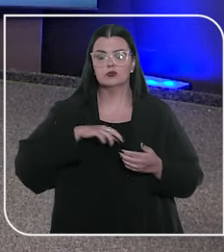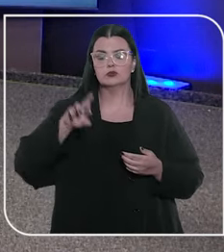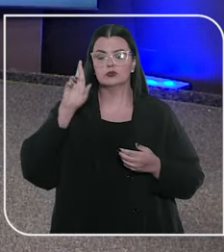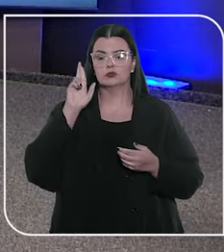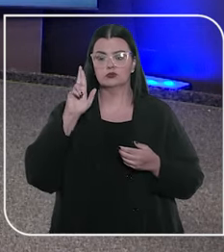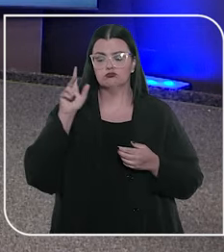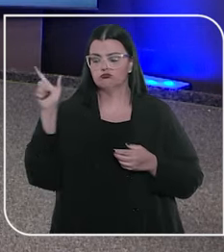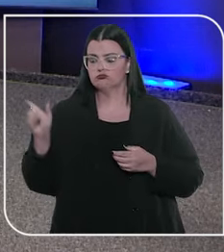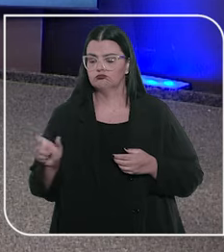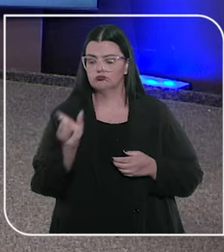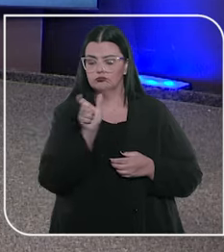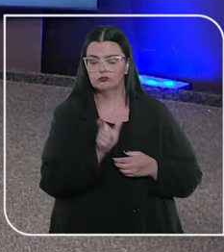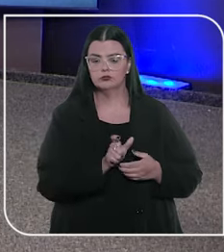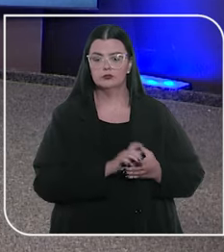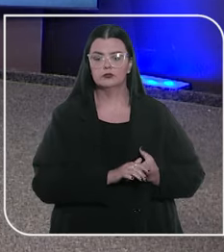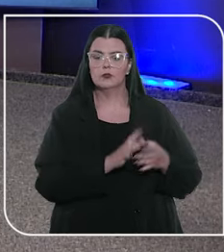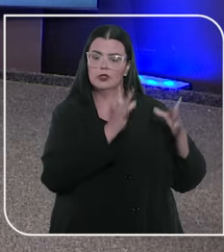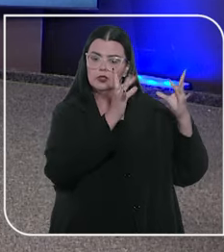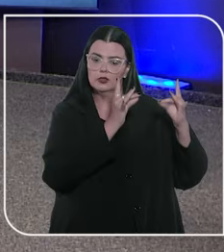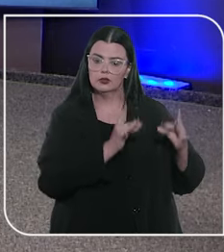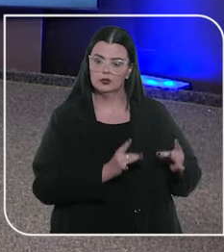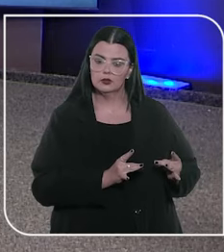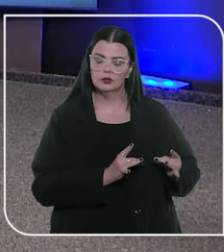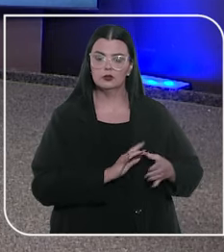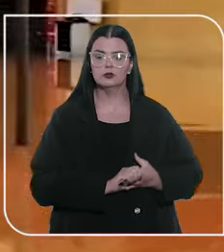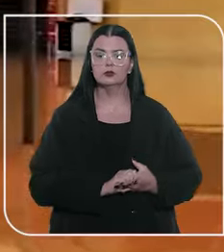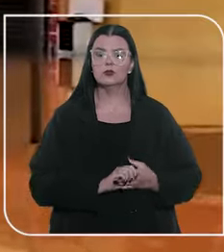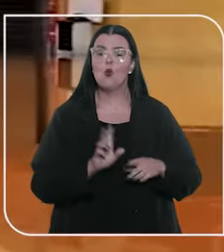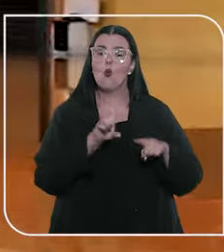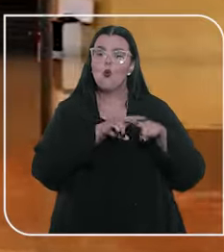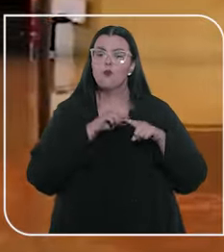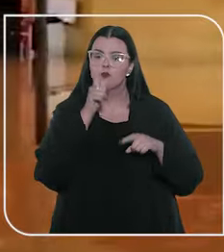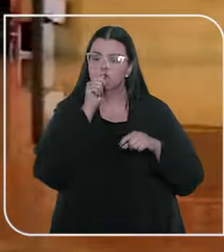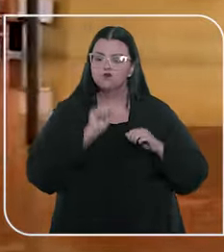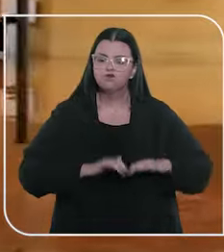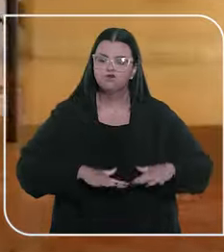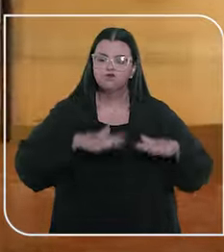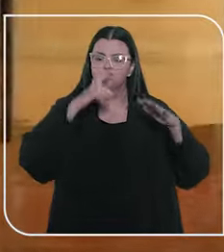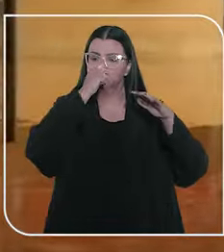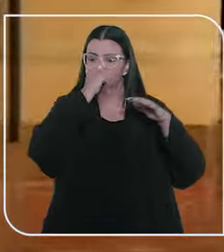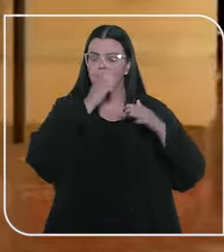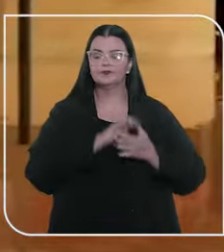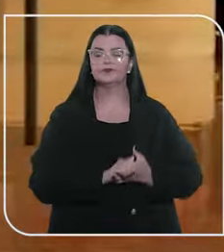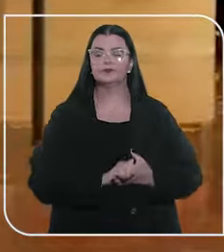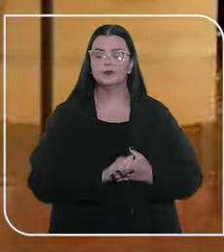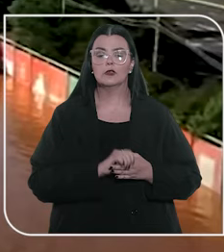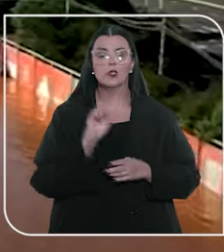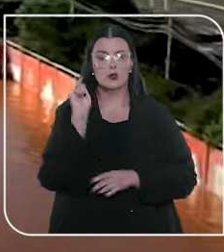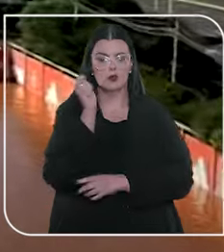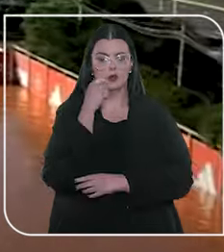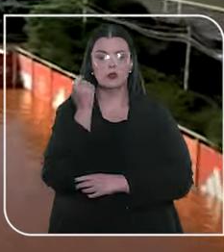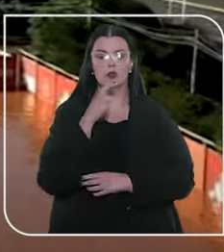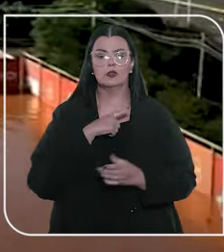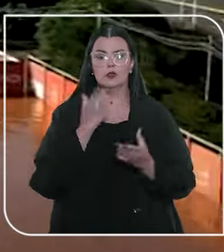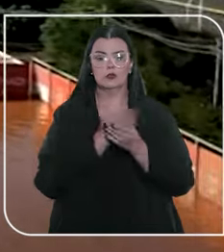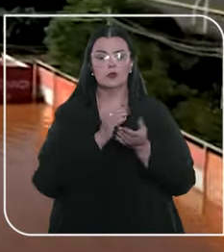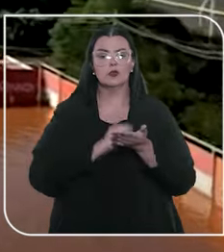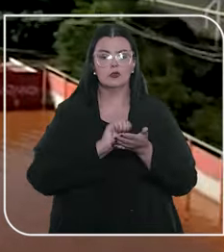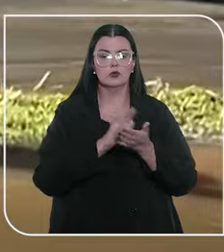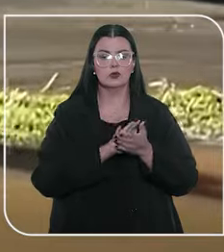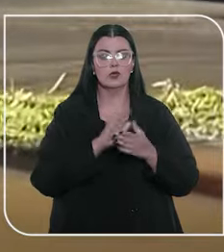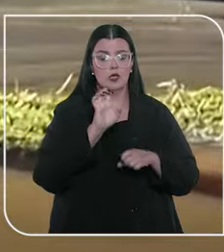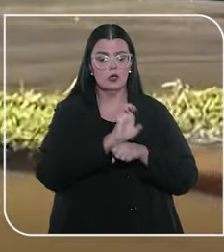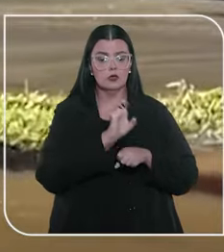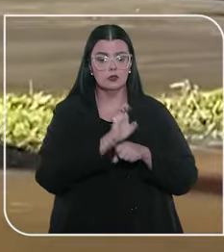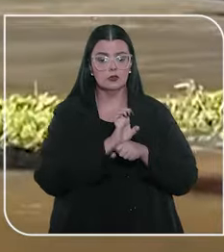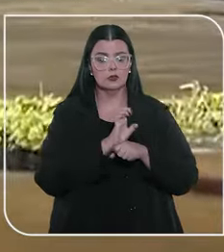a critério das partes. Veja os detalhes. Por causa das inundações no Rio Grande do Sul, os processos já previstos com